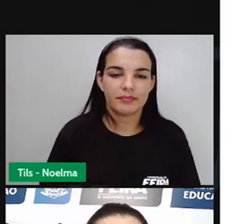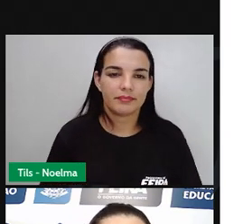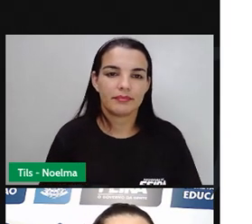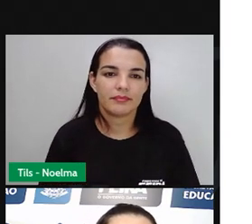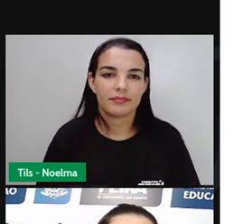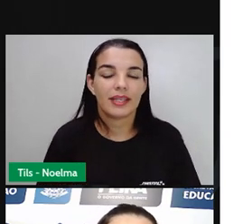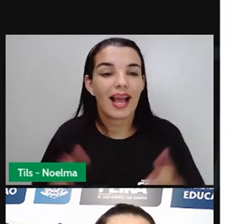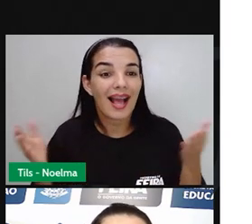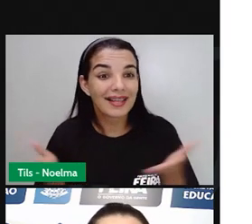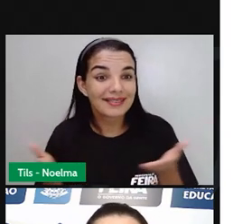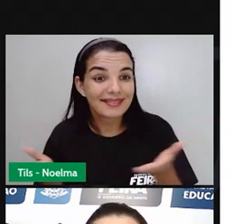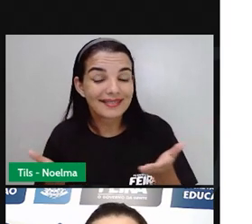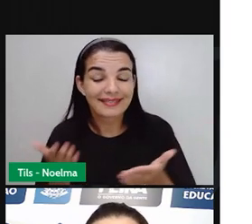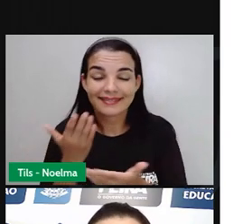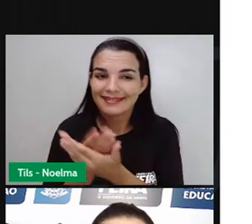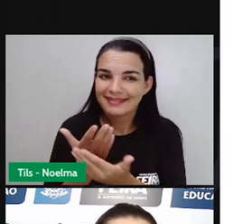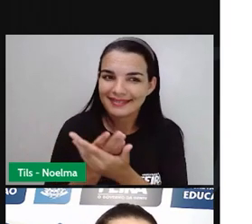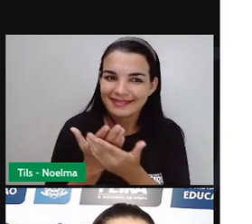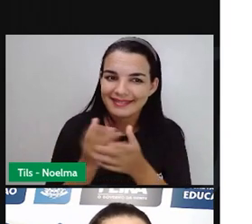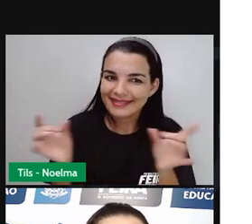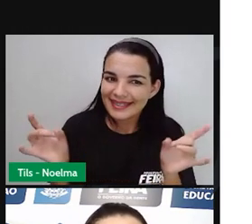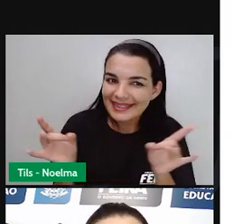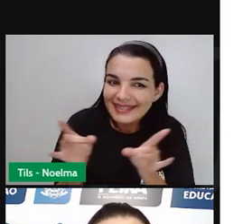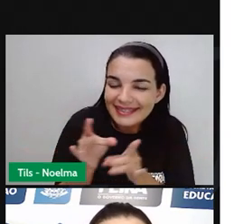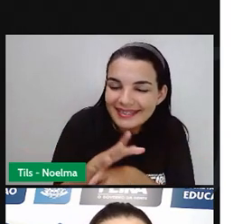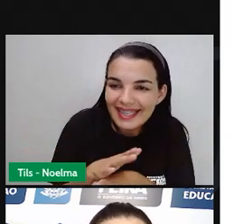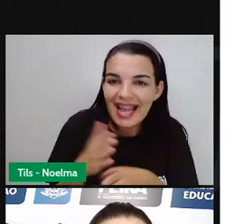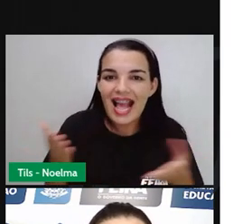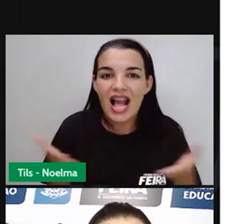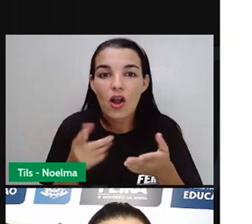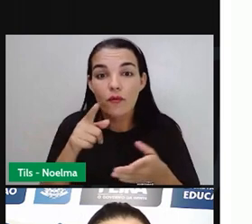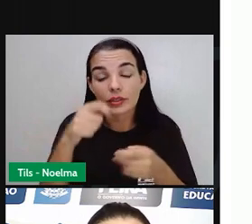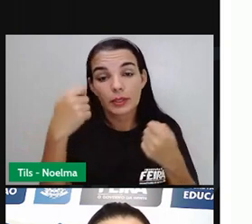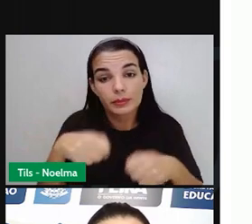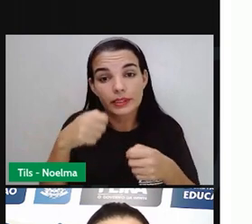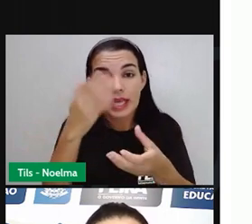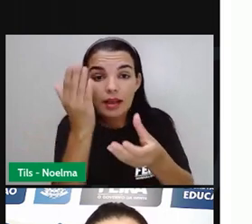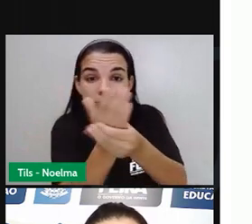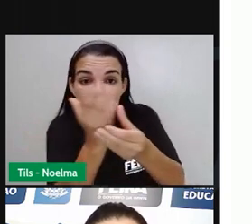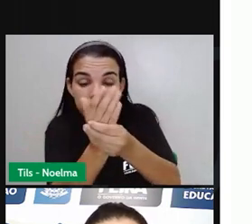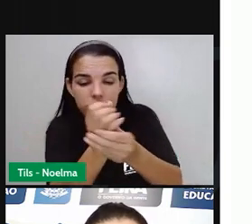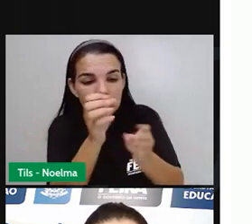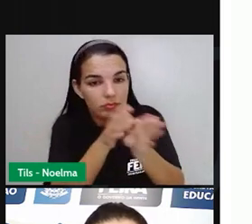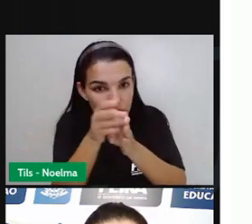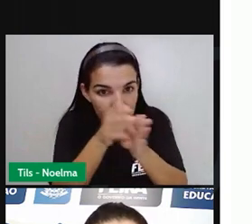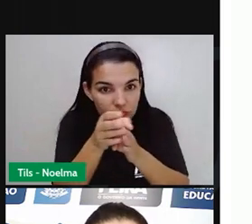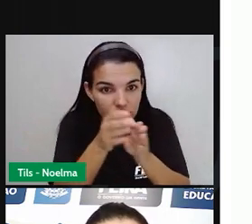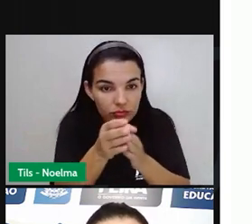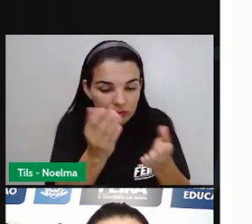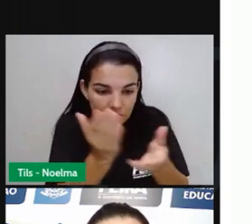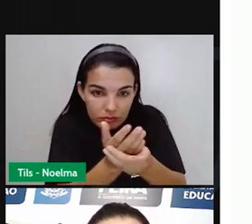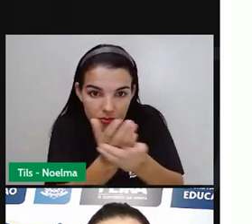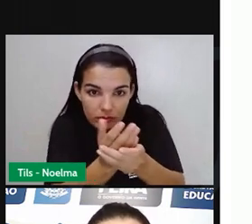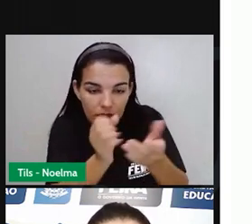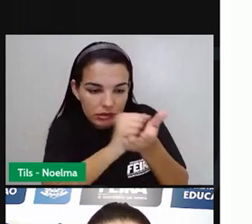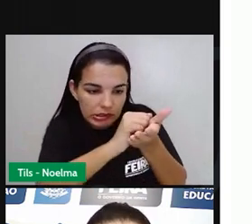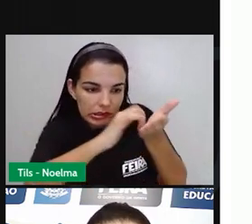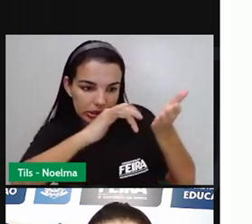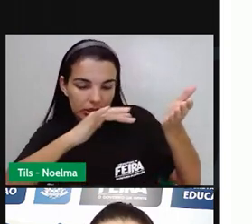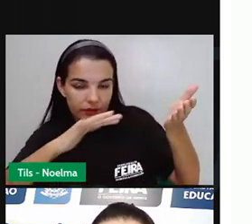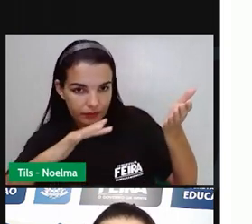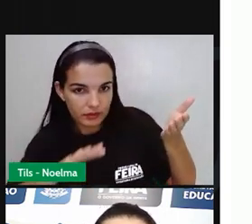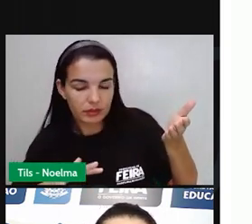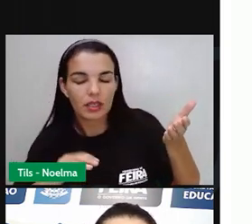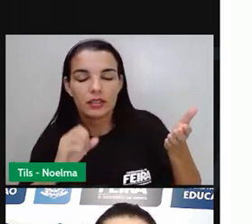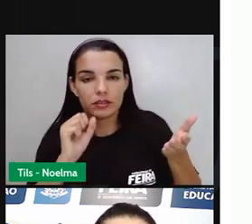A nossa aula, ela se encerra por aqui. Neste momento, vocês vão pegar lá o percurso pedagógico de vocês, o bloco de atividades